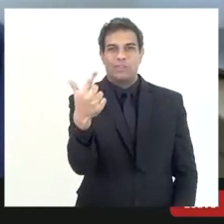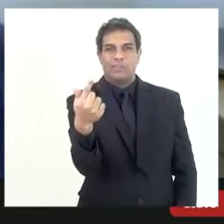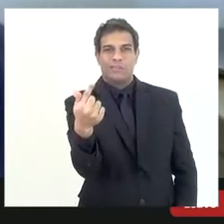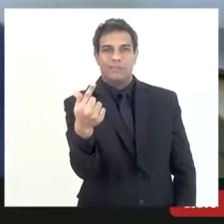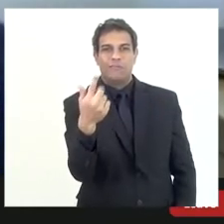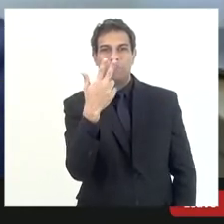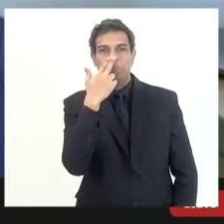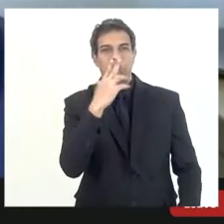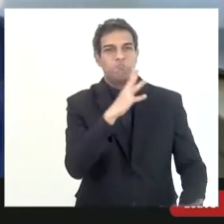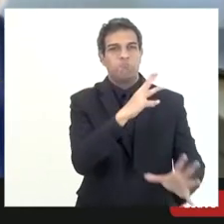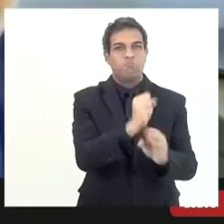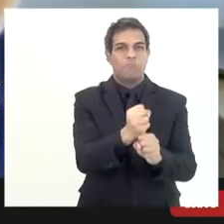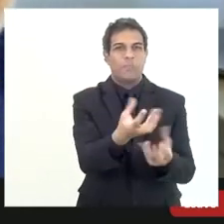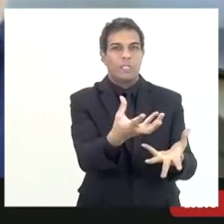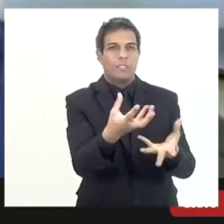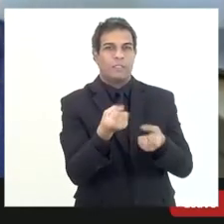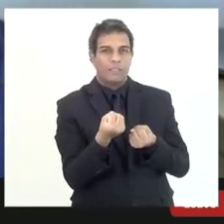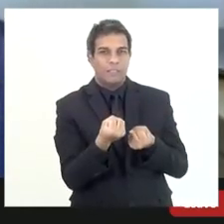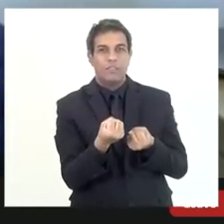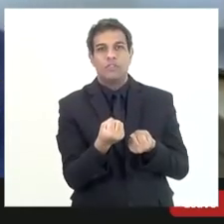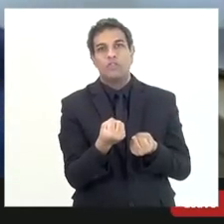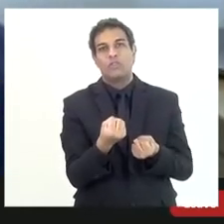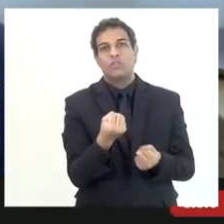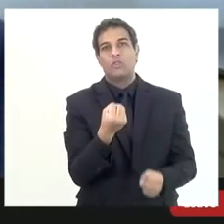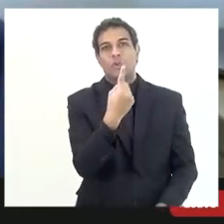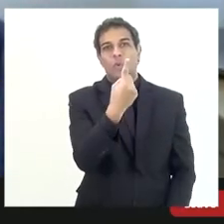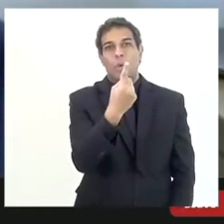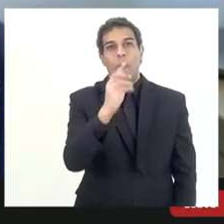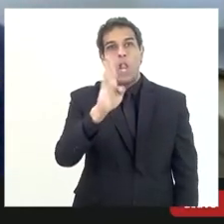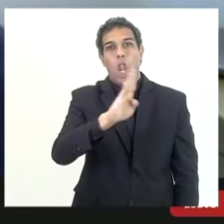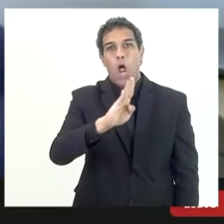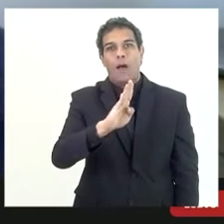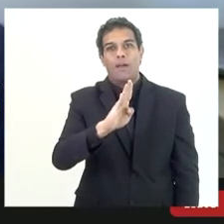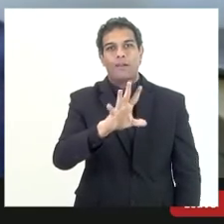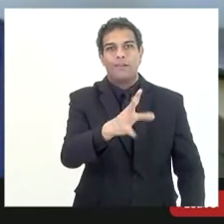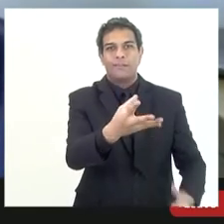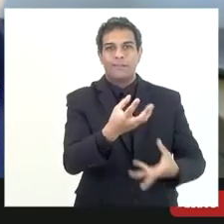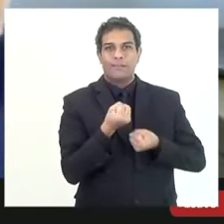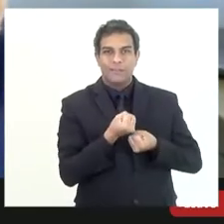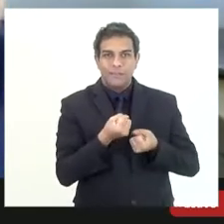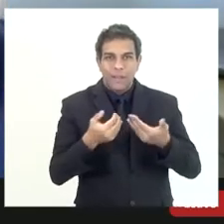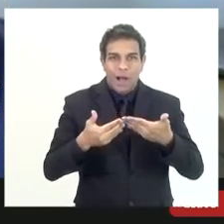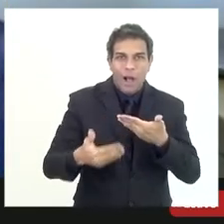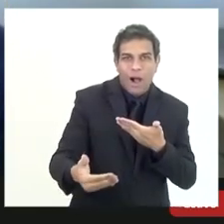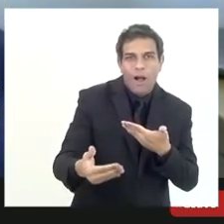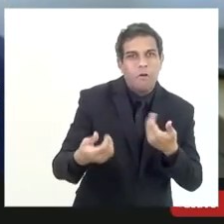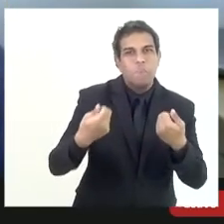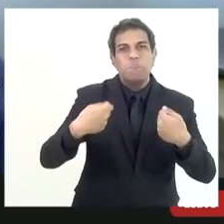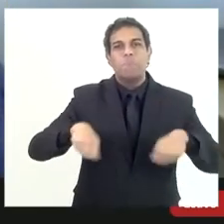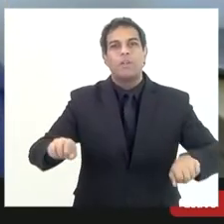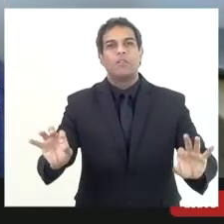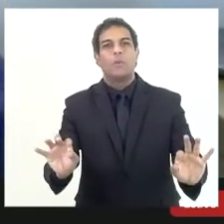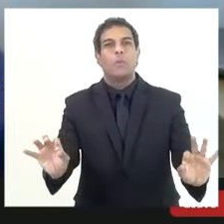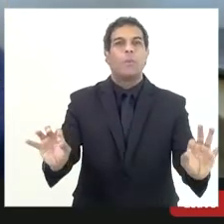150 milhões de reais por ano mas mesmo assim seria necessário